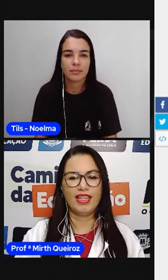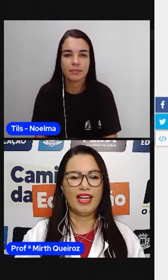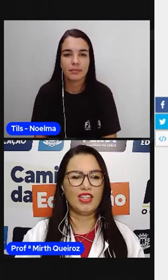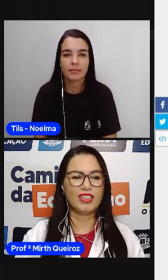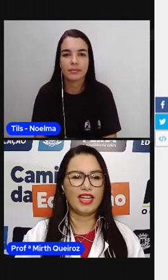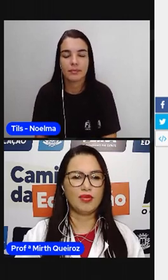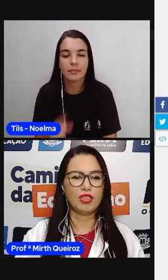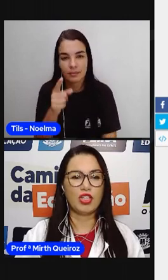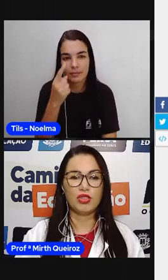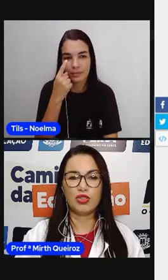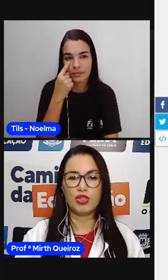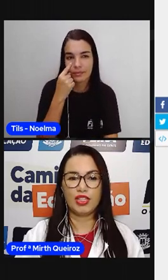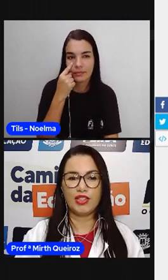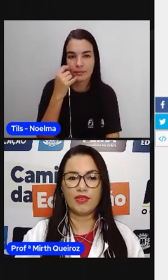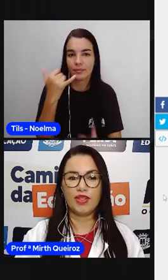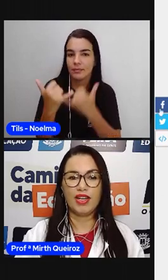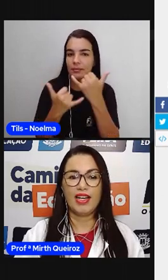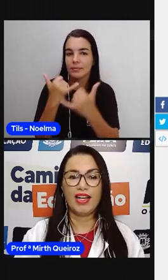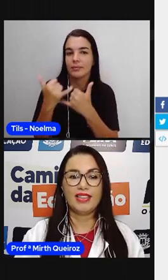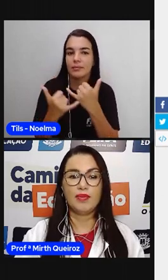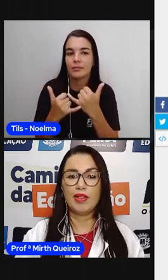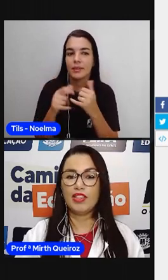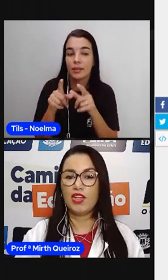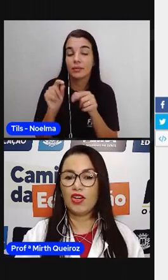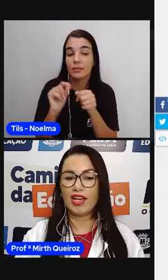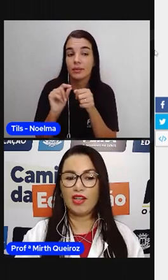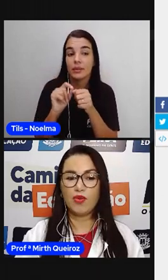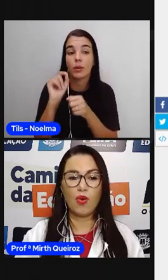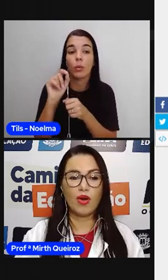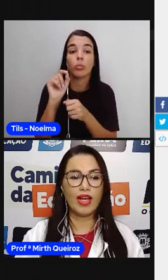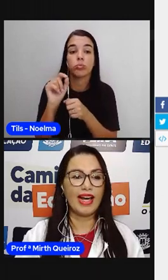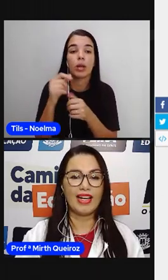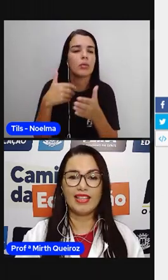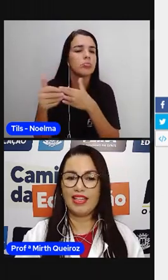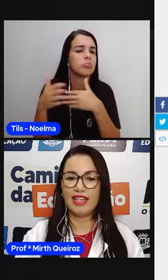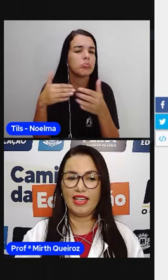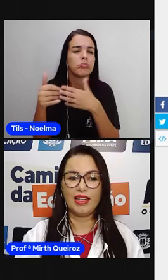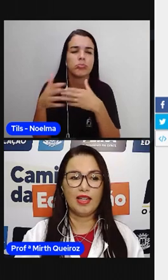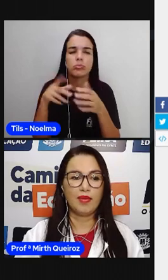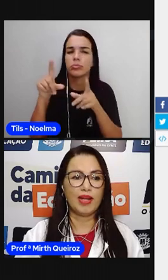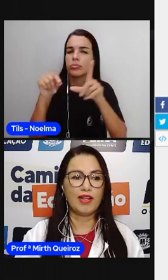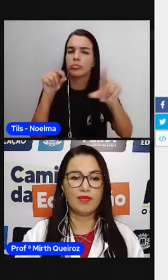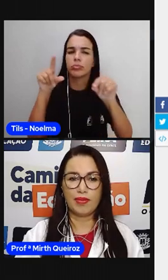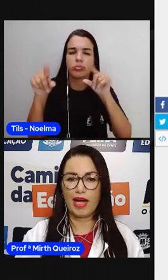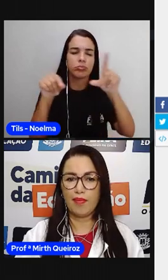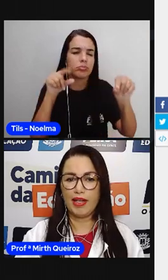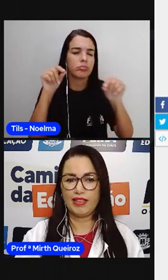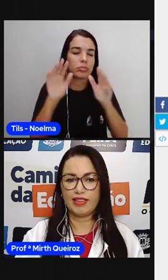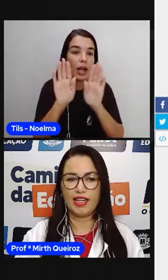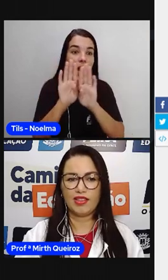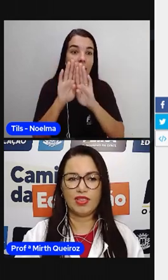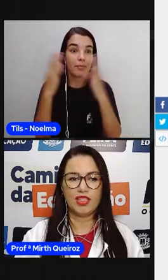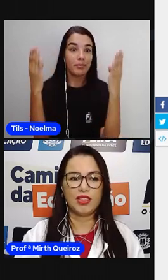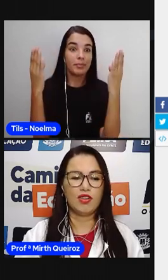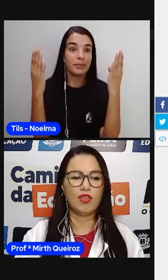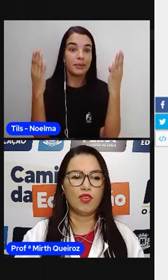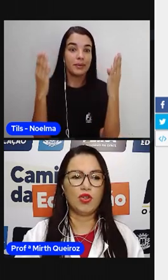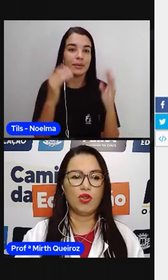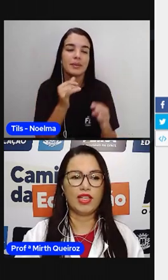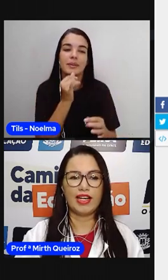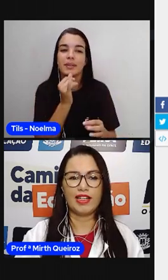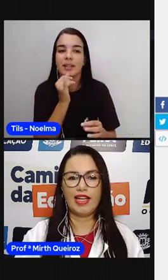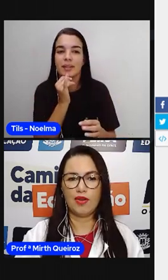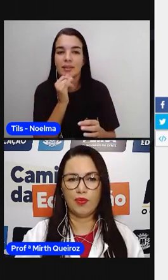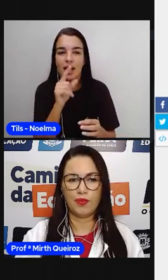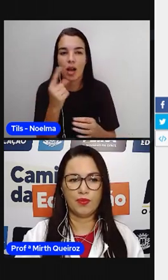E aí, nós teremos o nosso joguinho. Vocês podem tocar em qualquer carta aqui para abrir, certo? Então, eu vou